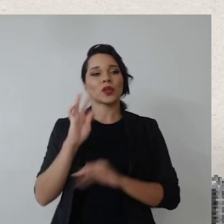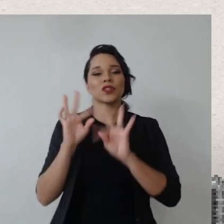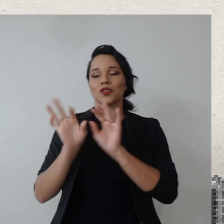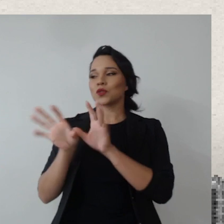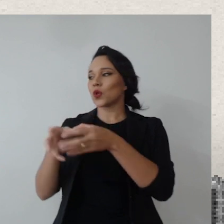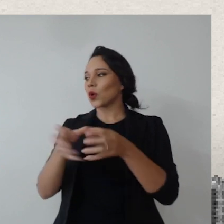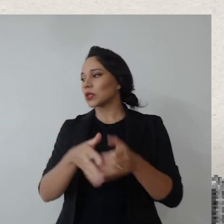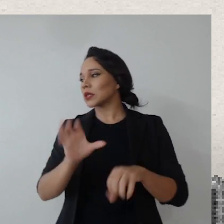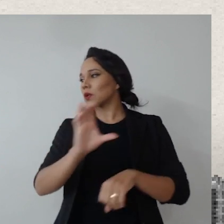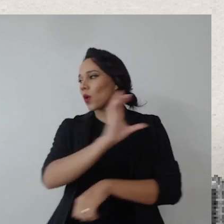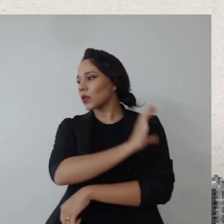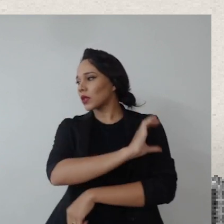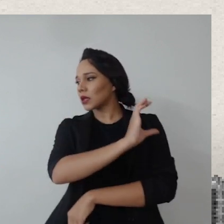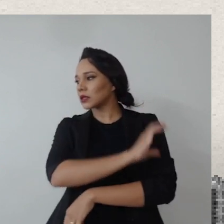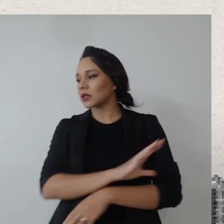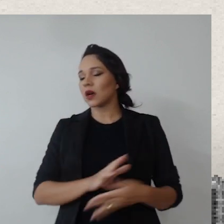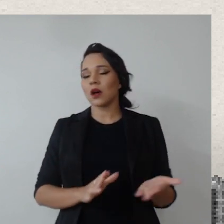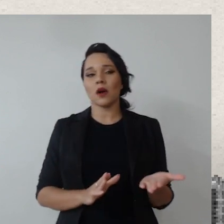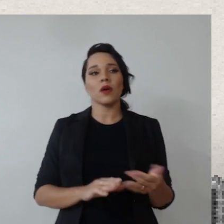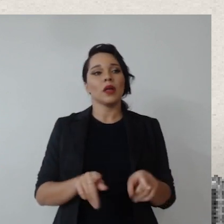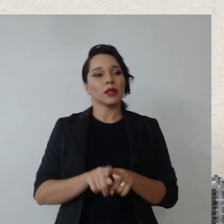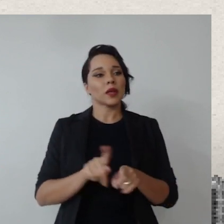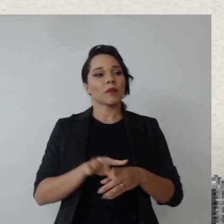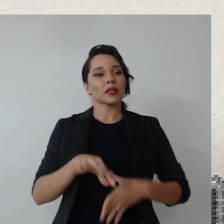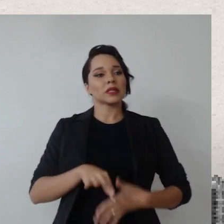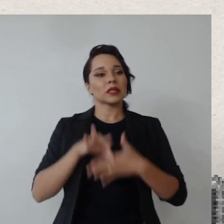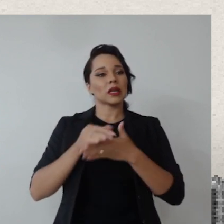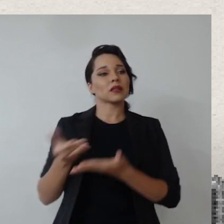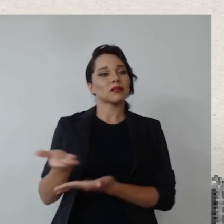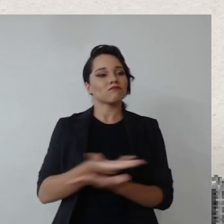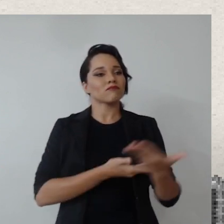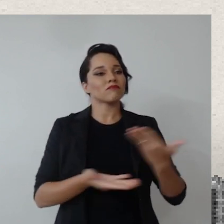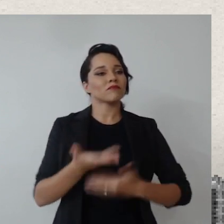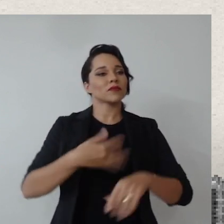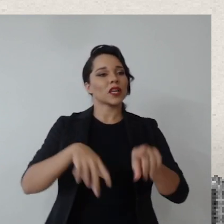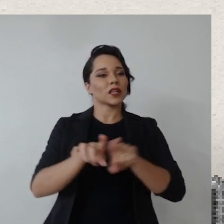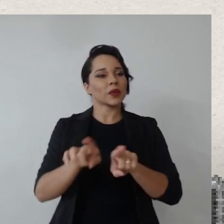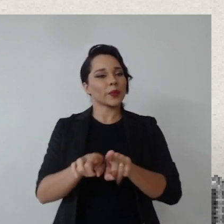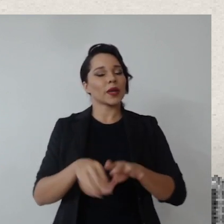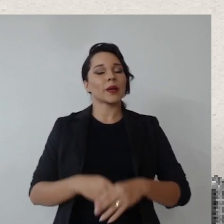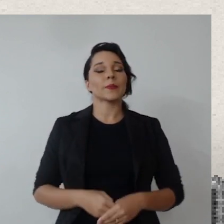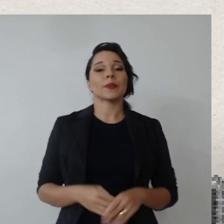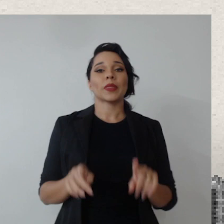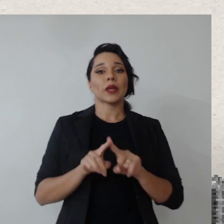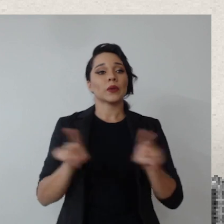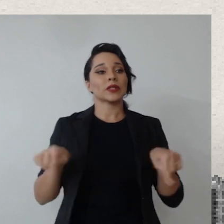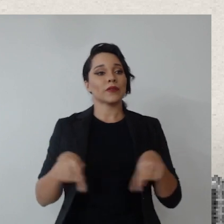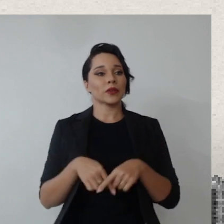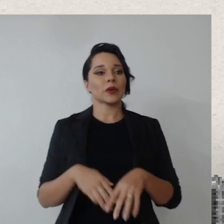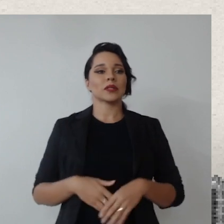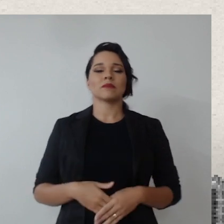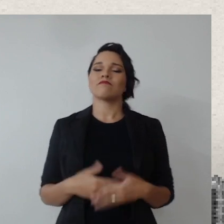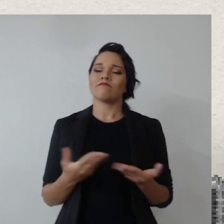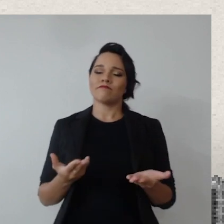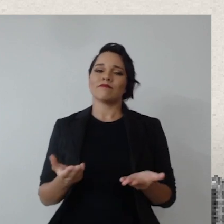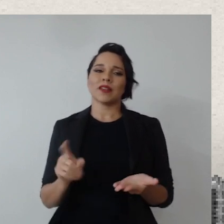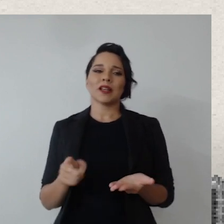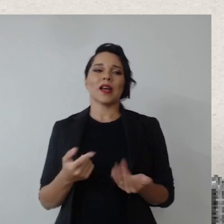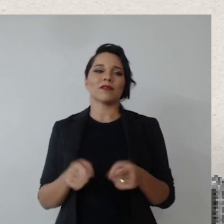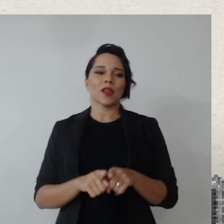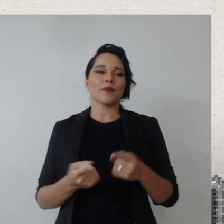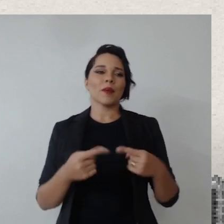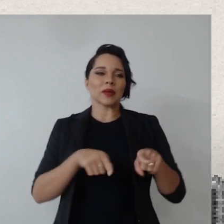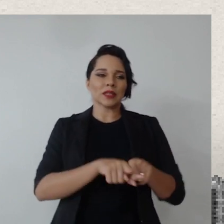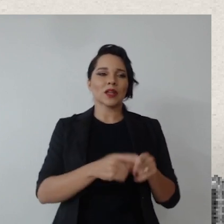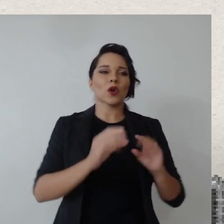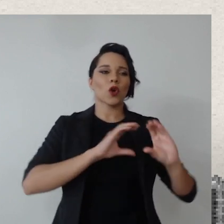de todas as caixinhas, as coordenações, as lideranças intermediárias também, e os servidores, e usar os canais funcionais,